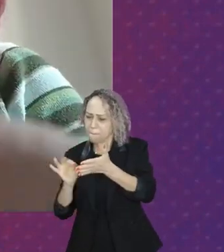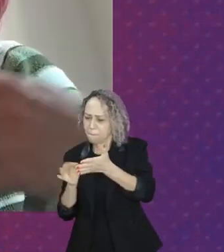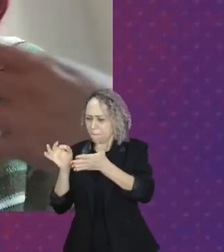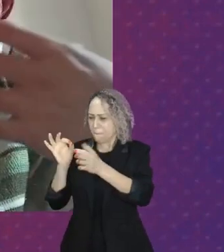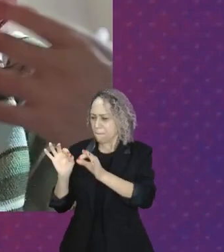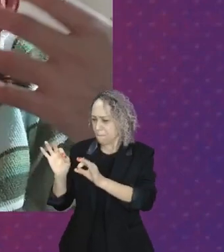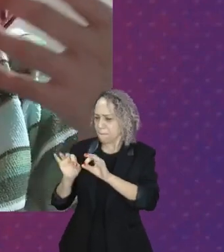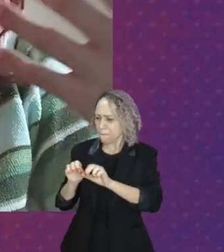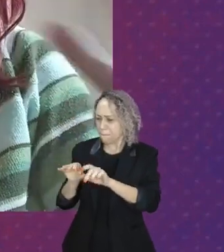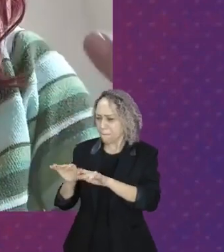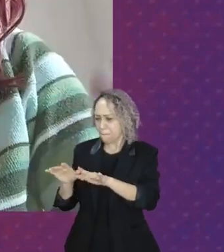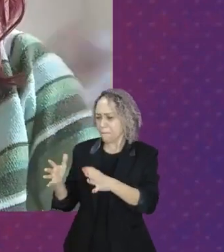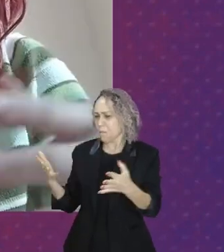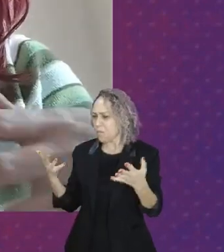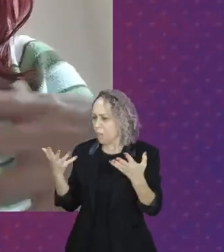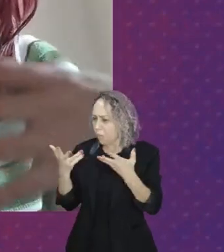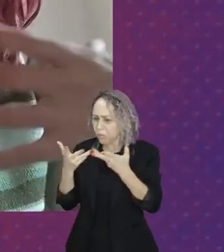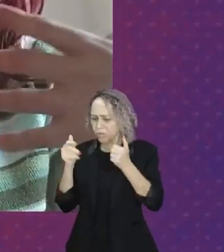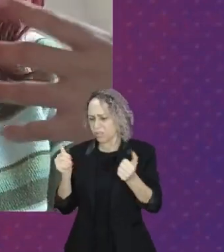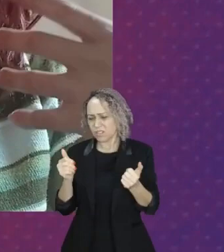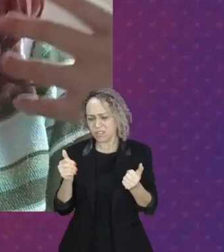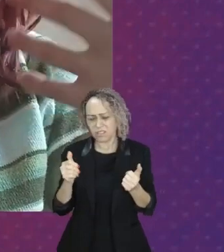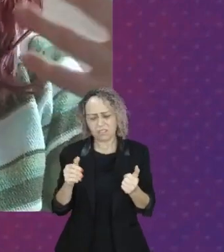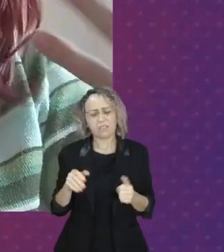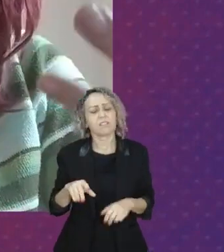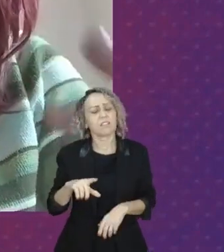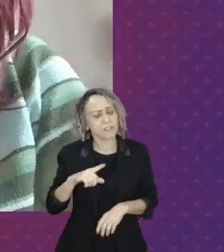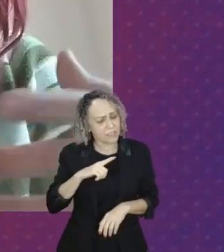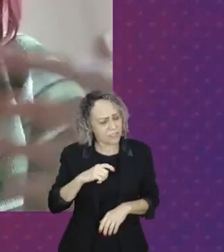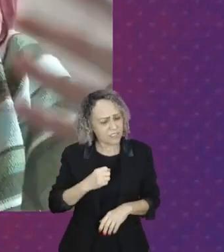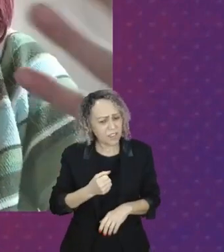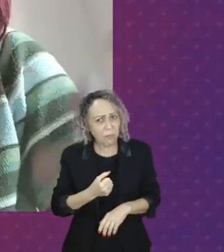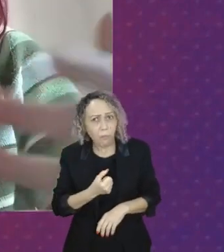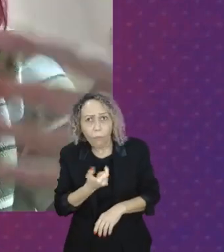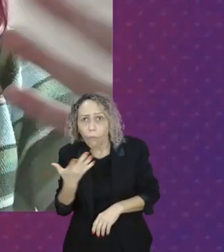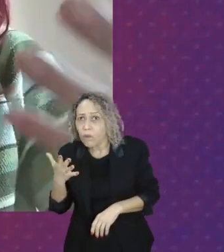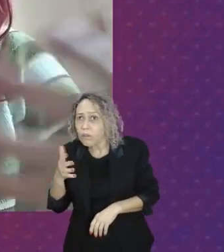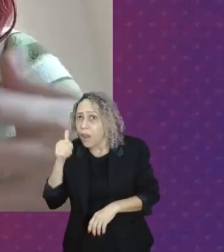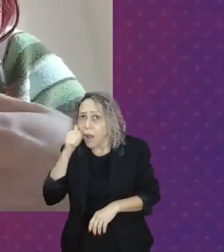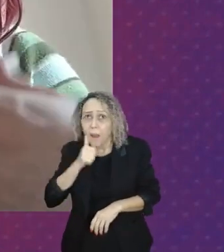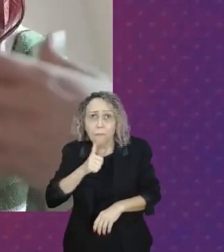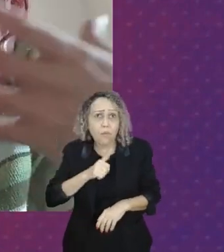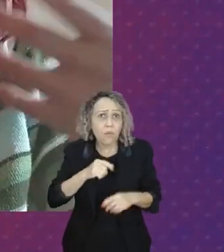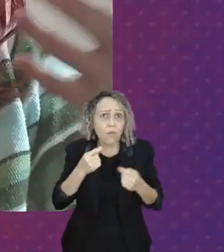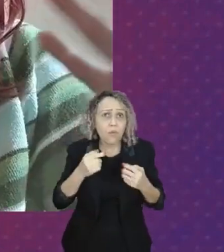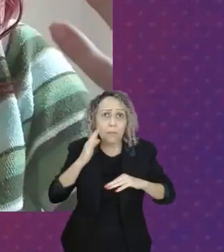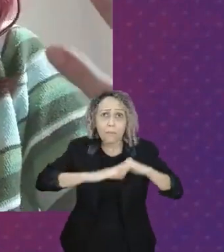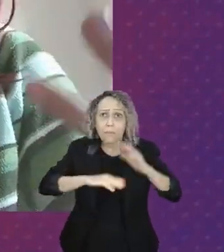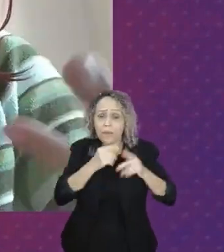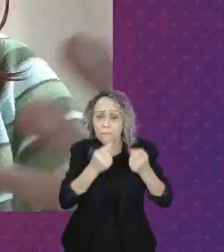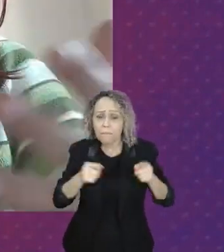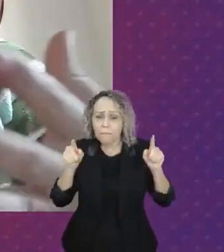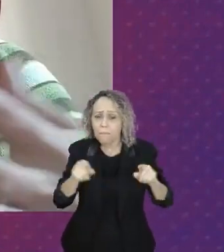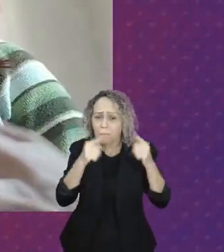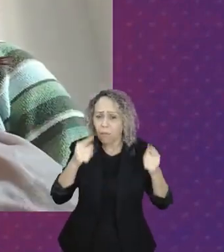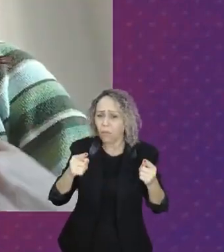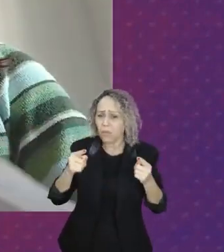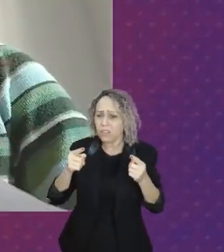Tem muita mulher atriz, muita mulher musicista que toca instrumento, que canta, que ninguém sabe que existe.